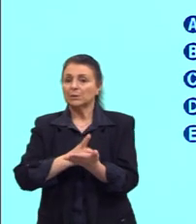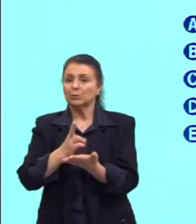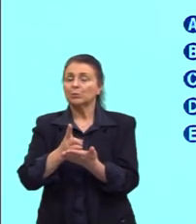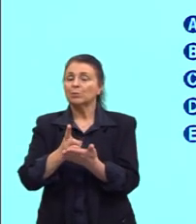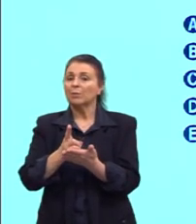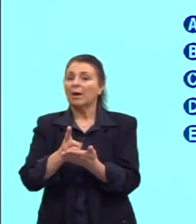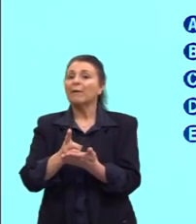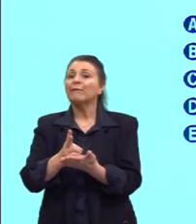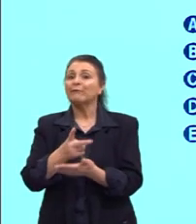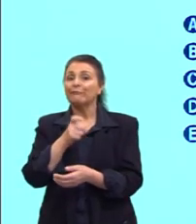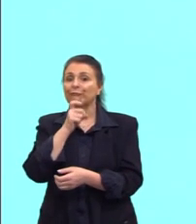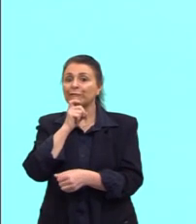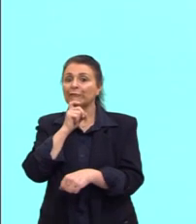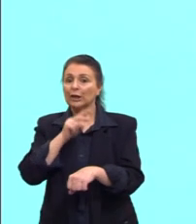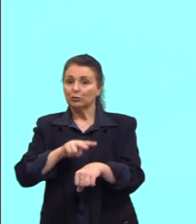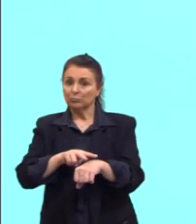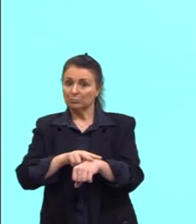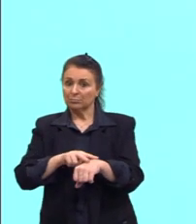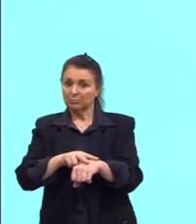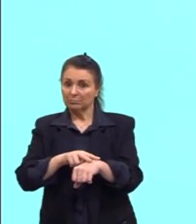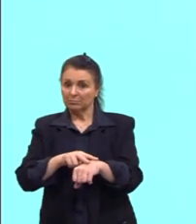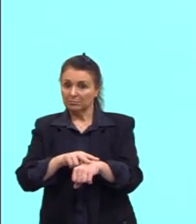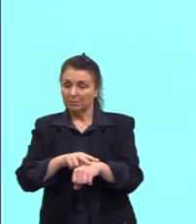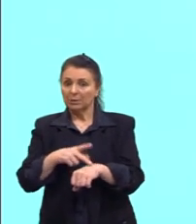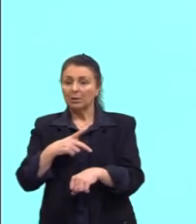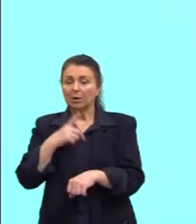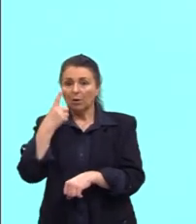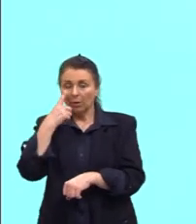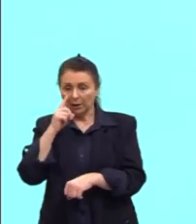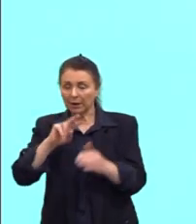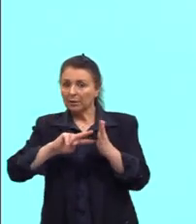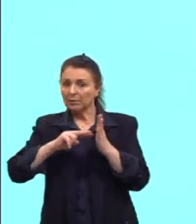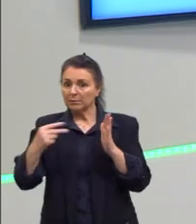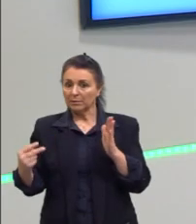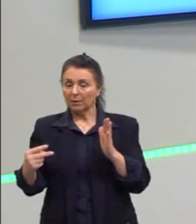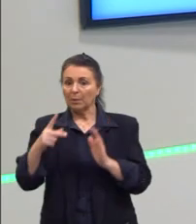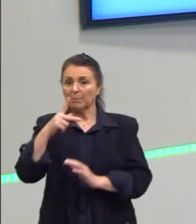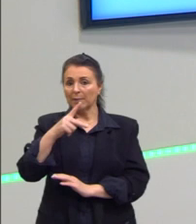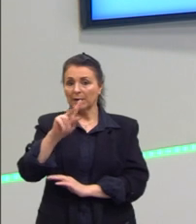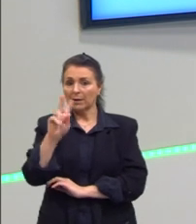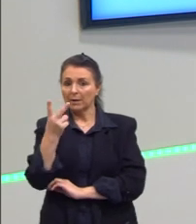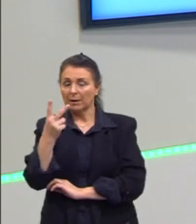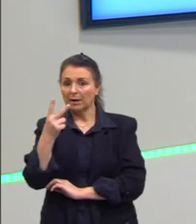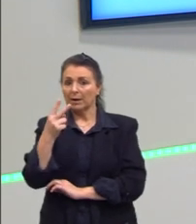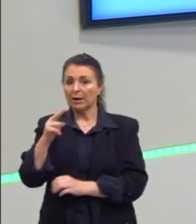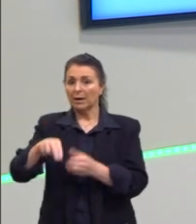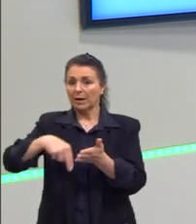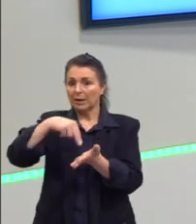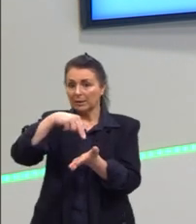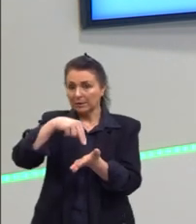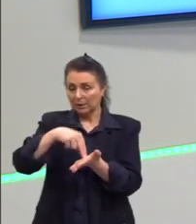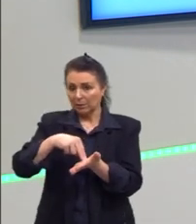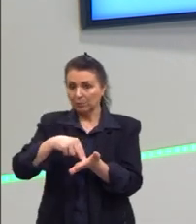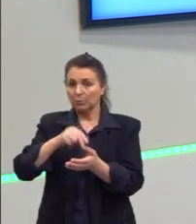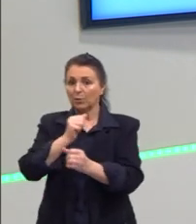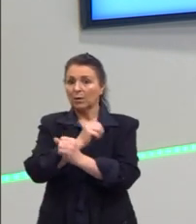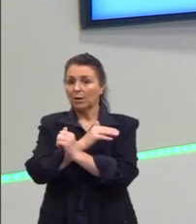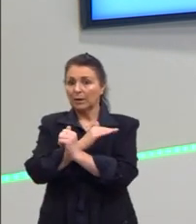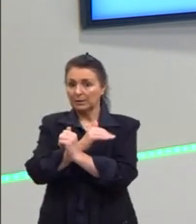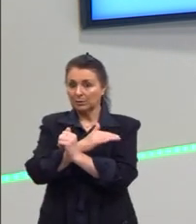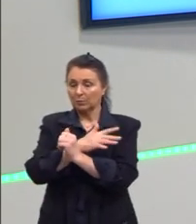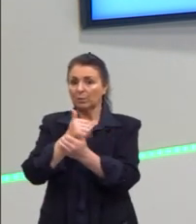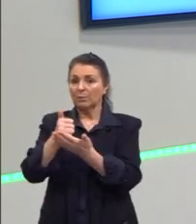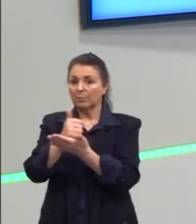verde? Neste caso, se eu tenho a interpretação, um pH neutro, um pH ácido, um pH básico, vai ser verde,